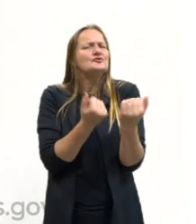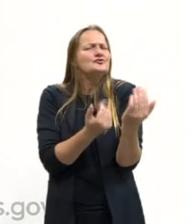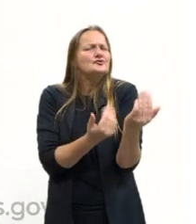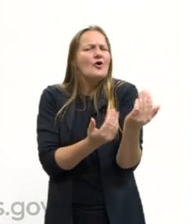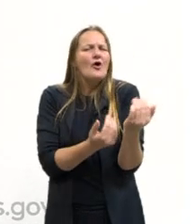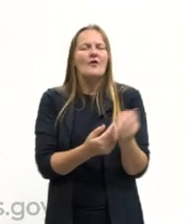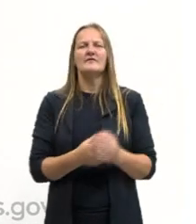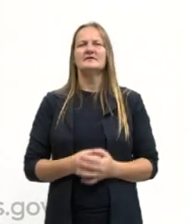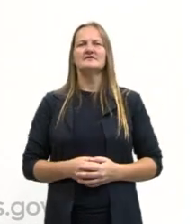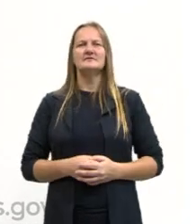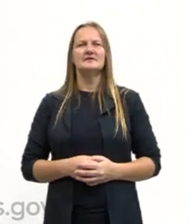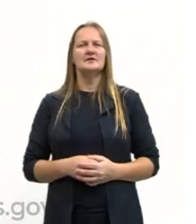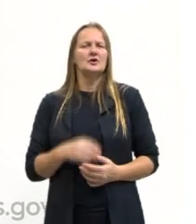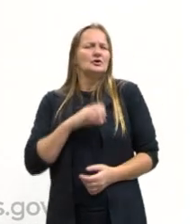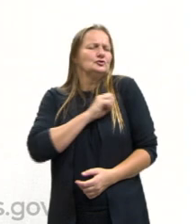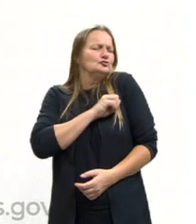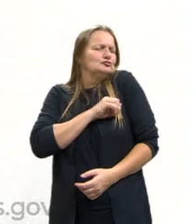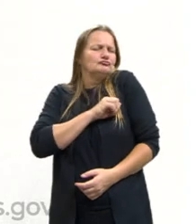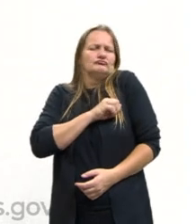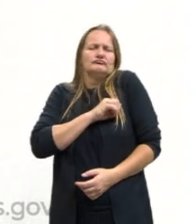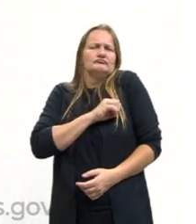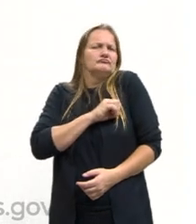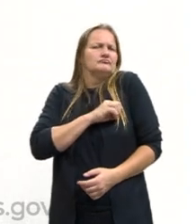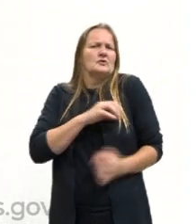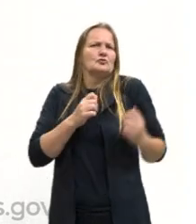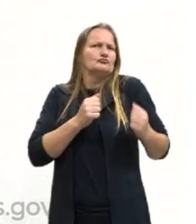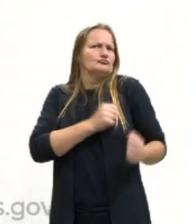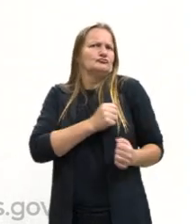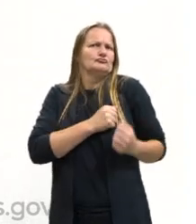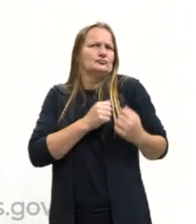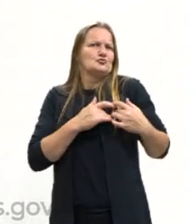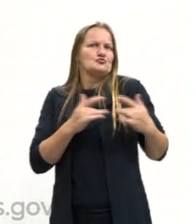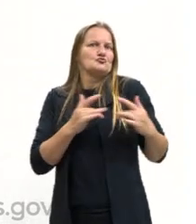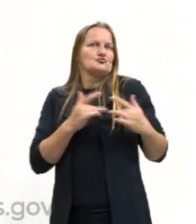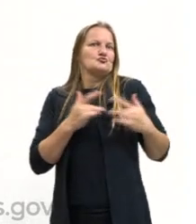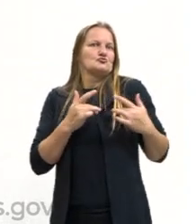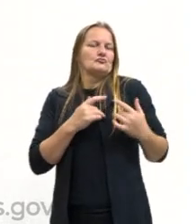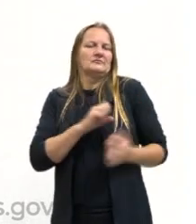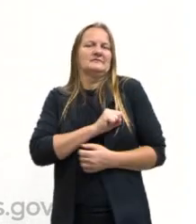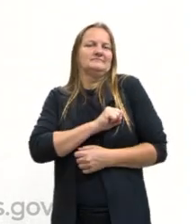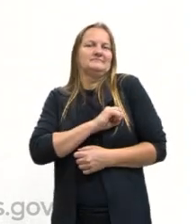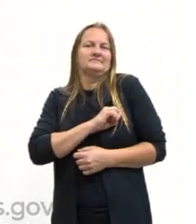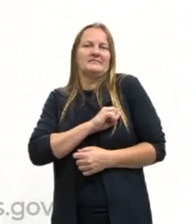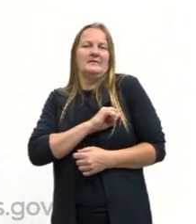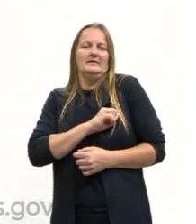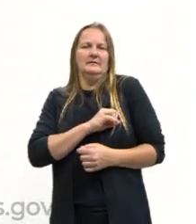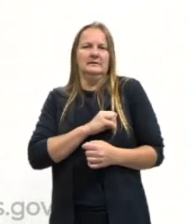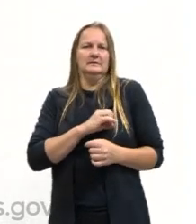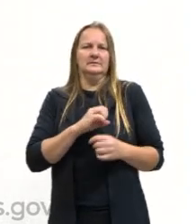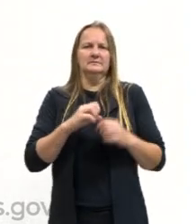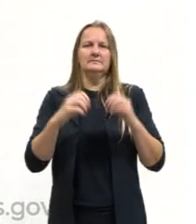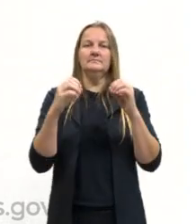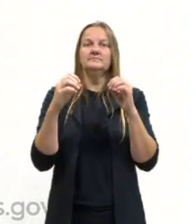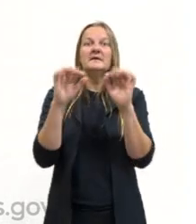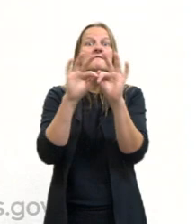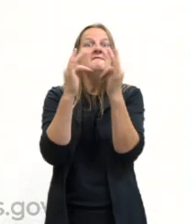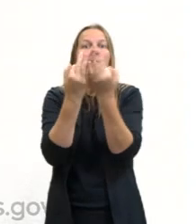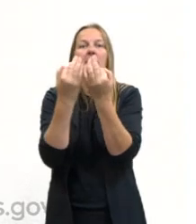bem jovens, que se apaixonam, querem viver um amor, mas eles são de famílias que se odeiam